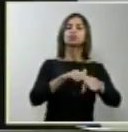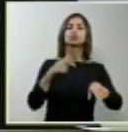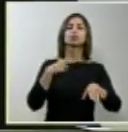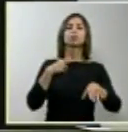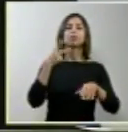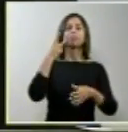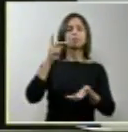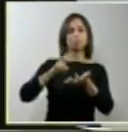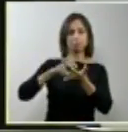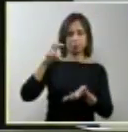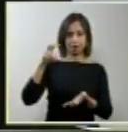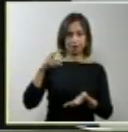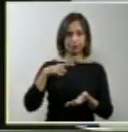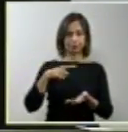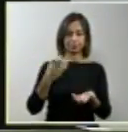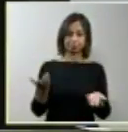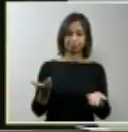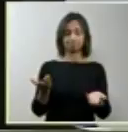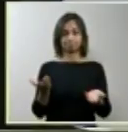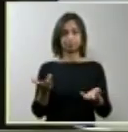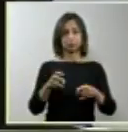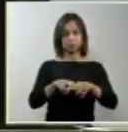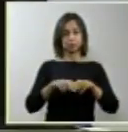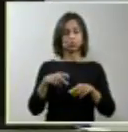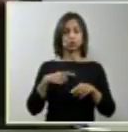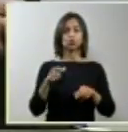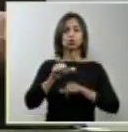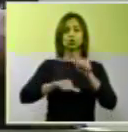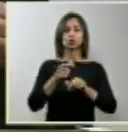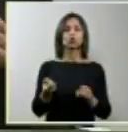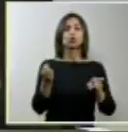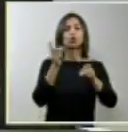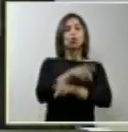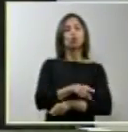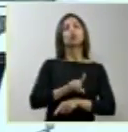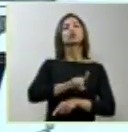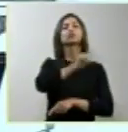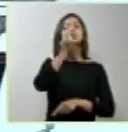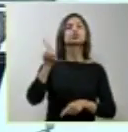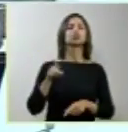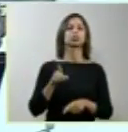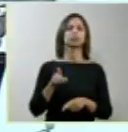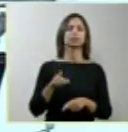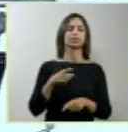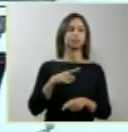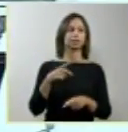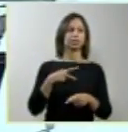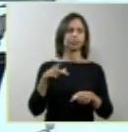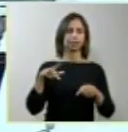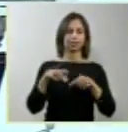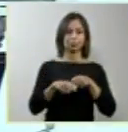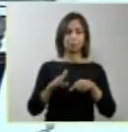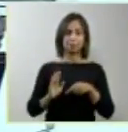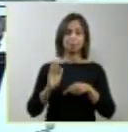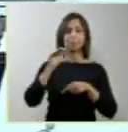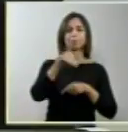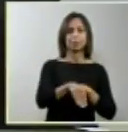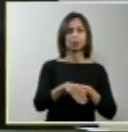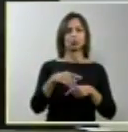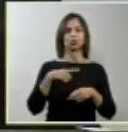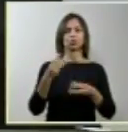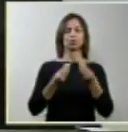matutina. Daí termos invertido um pouco, e termos quebrado a ordem